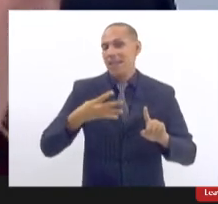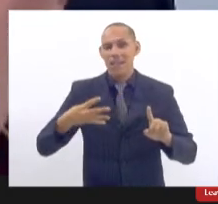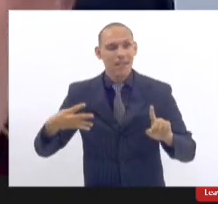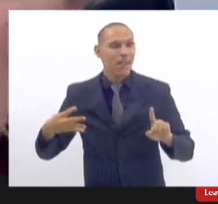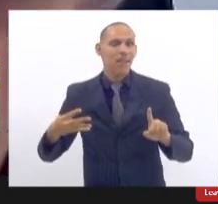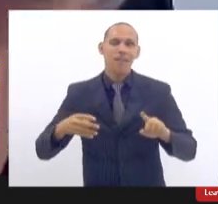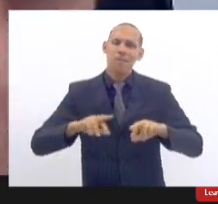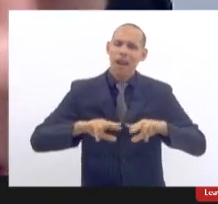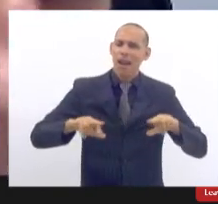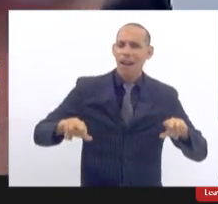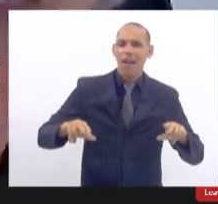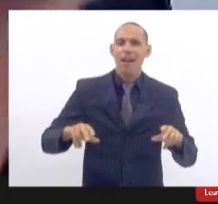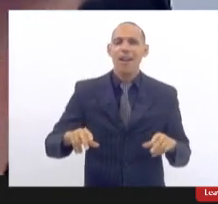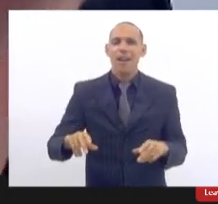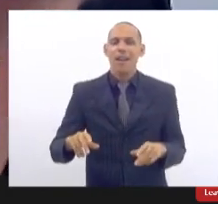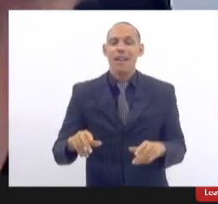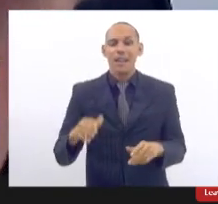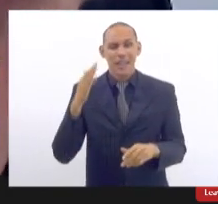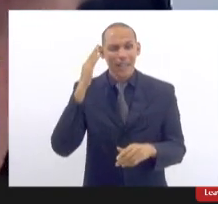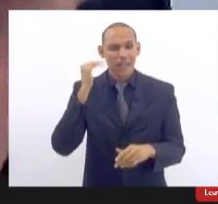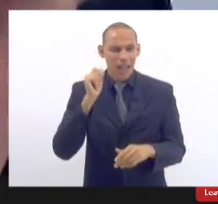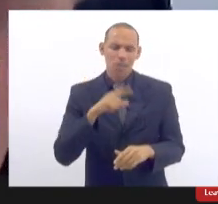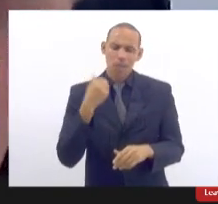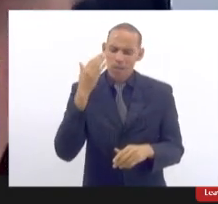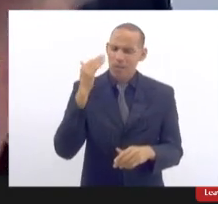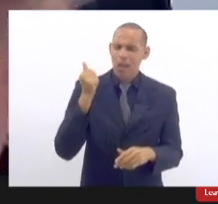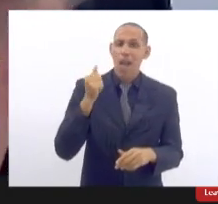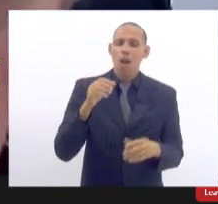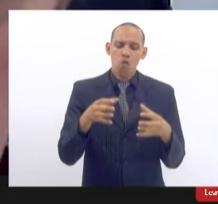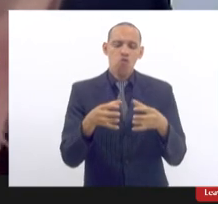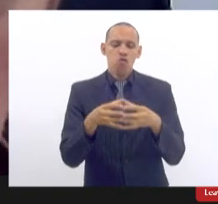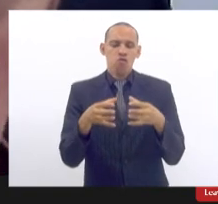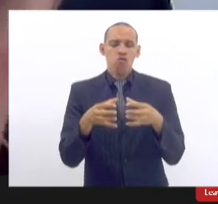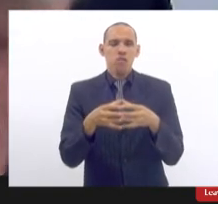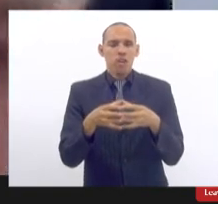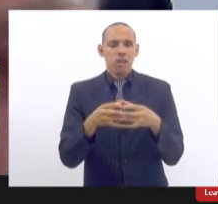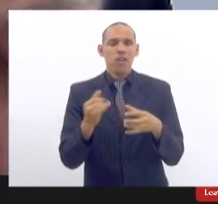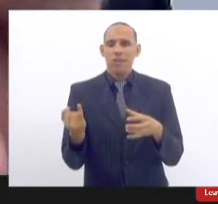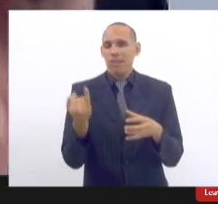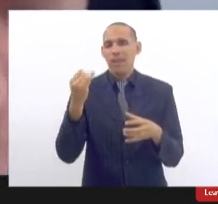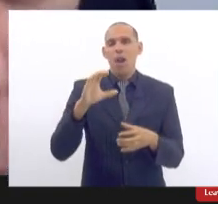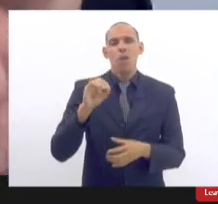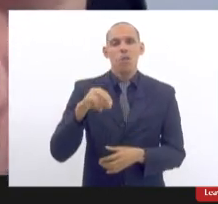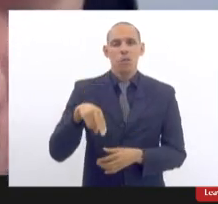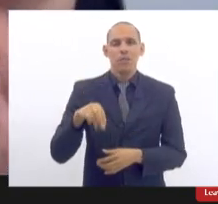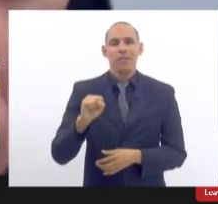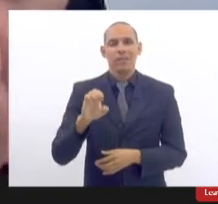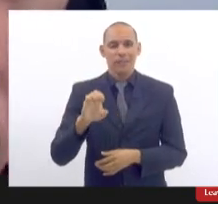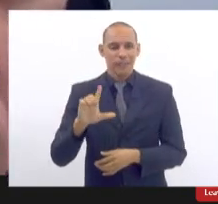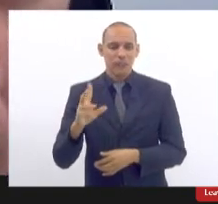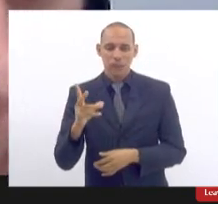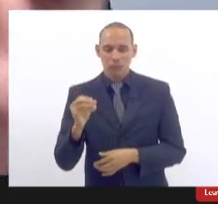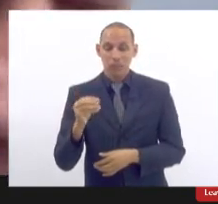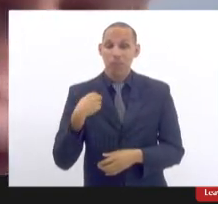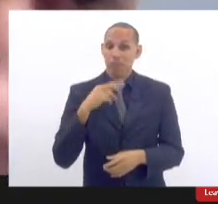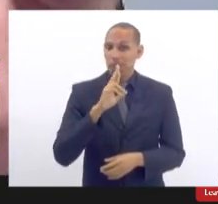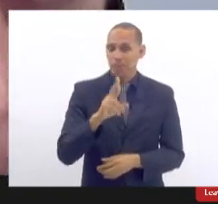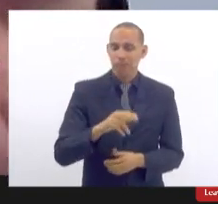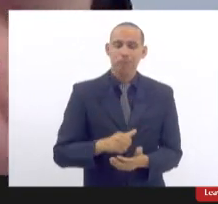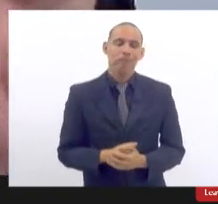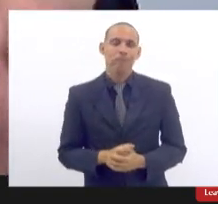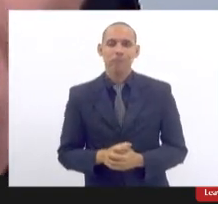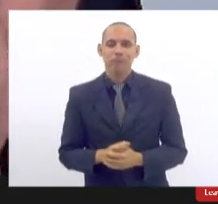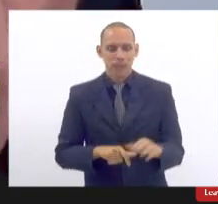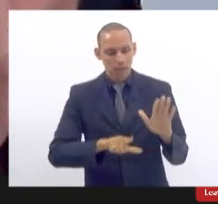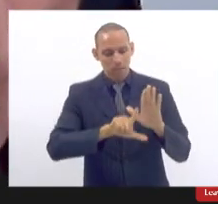quem sabe da importância dos conselhos não temos dúvida a esse respeito respondendo a sua pergunta essa